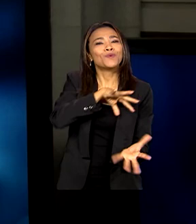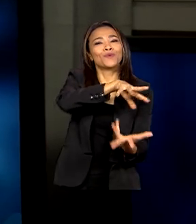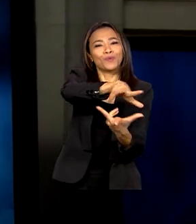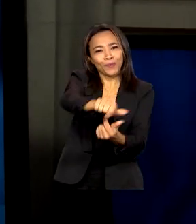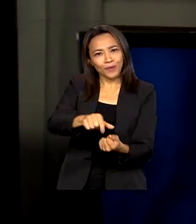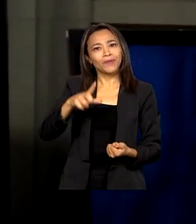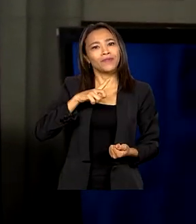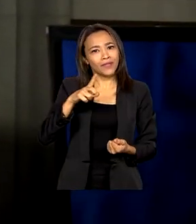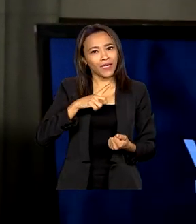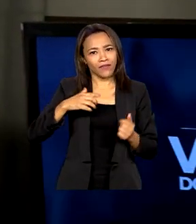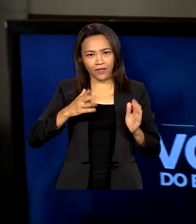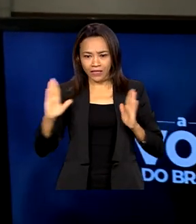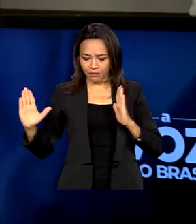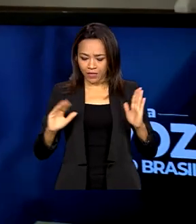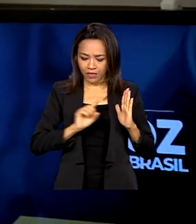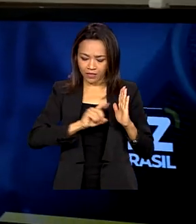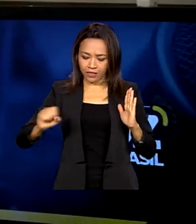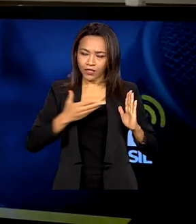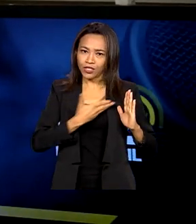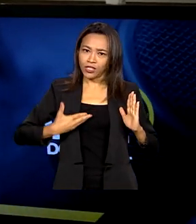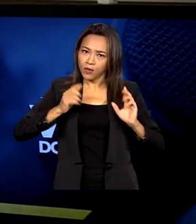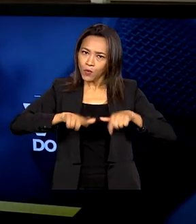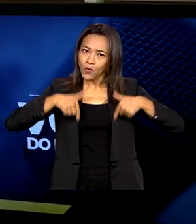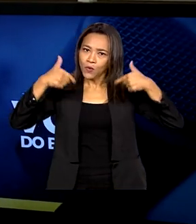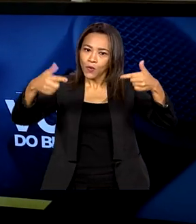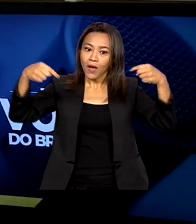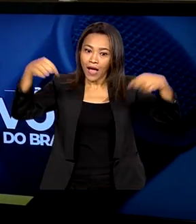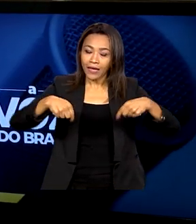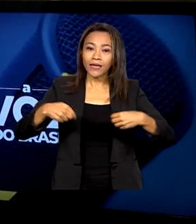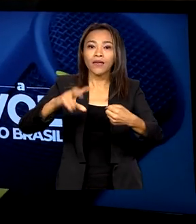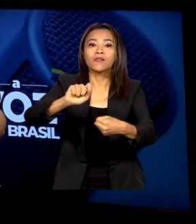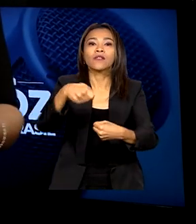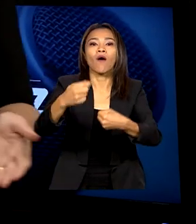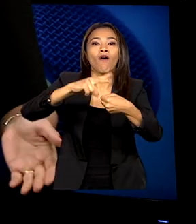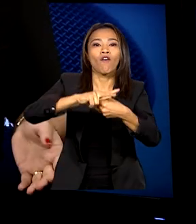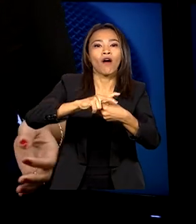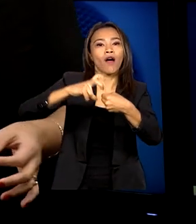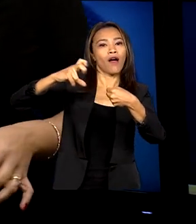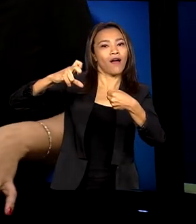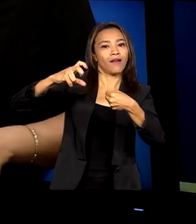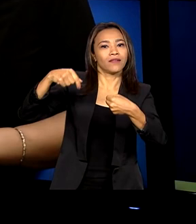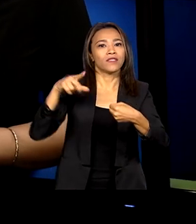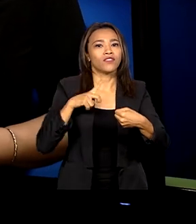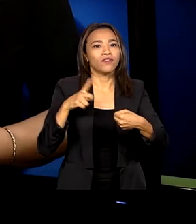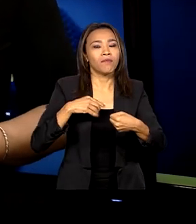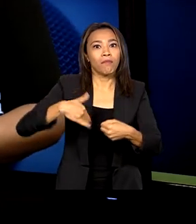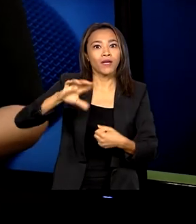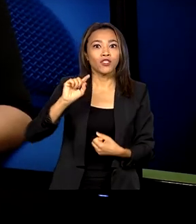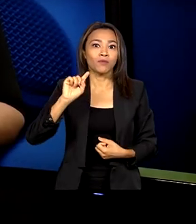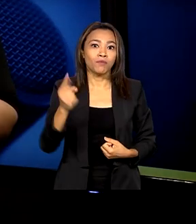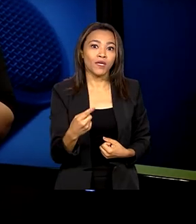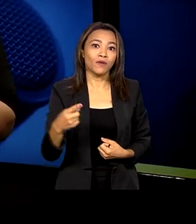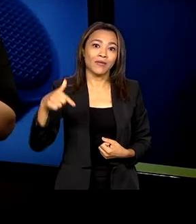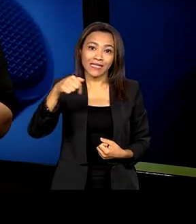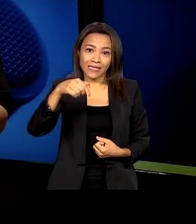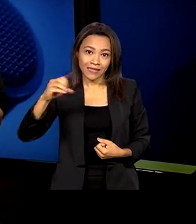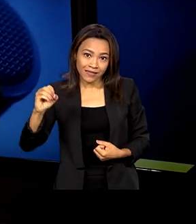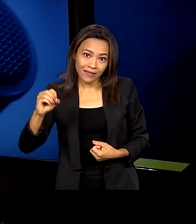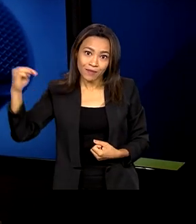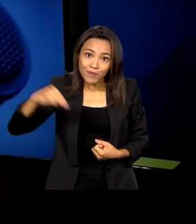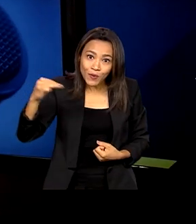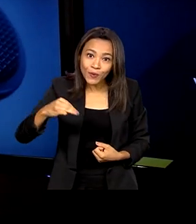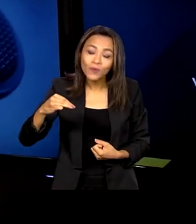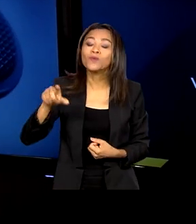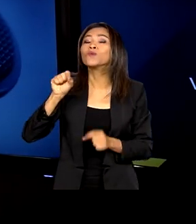nesses primeiros 100 dias. Aqui, no estúdio da Voz do Brasil, nós produzimos mais de 1.700 minutos de pura